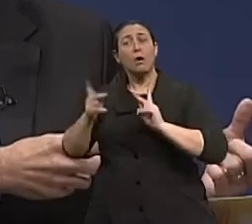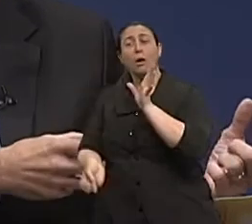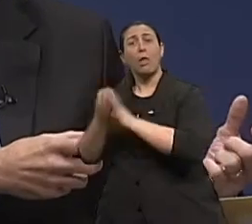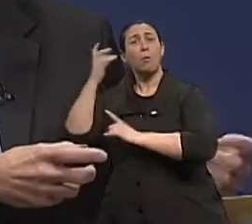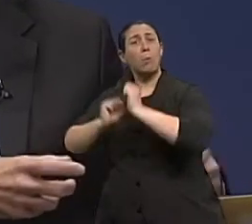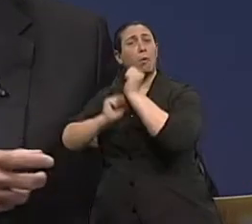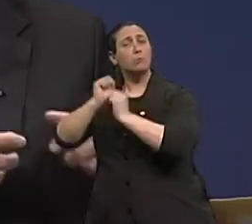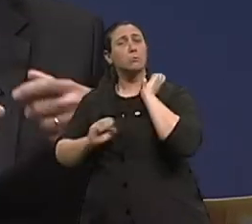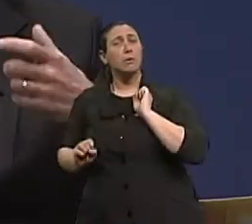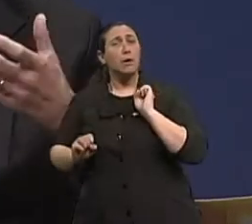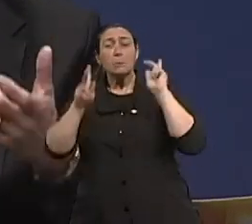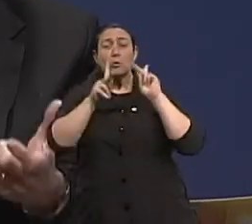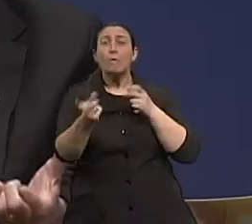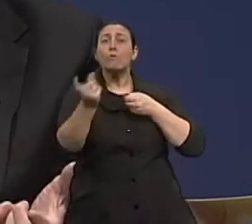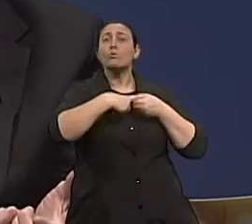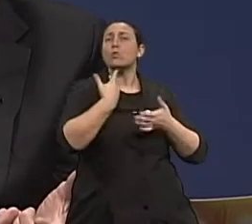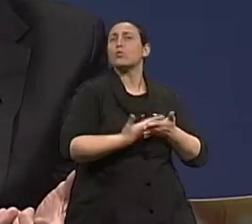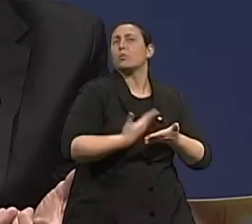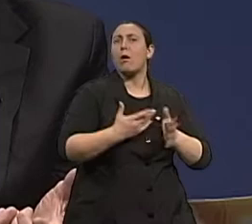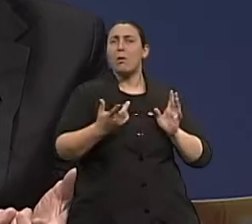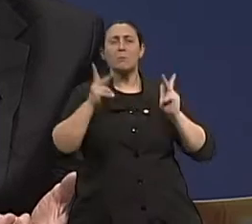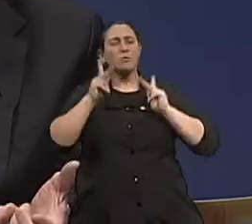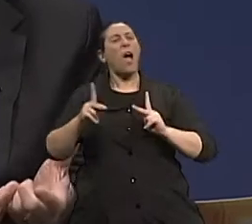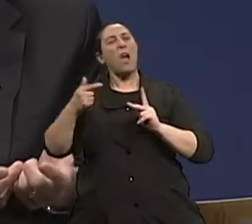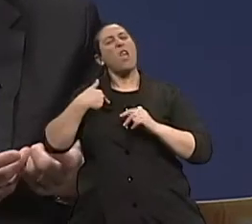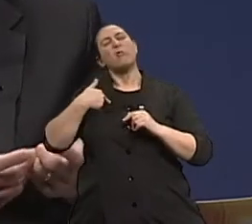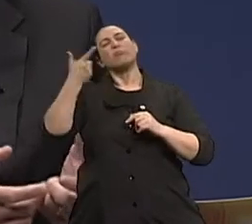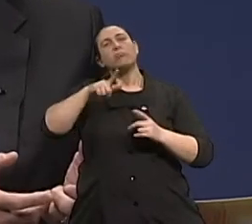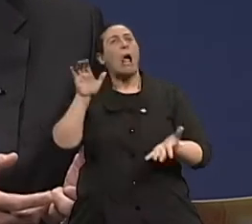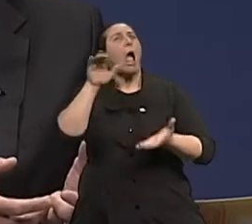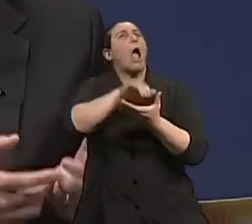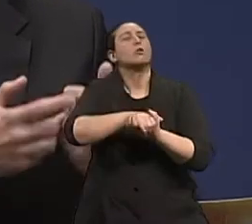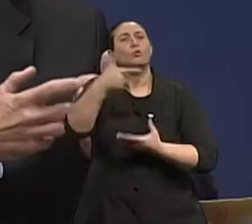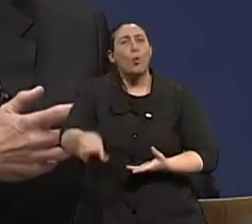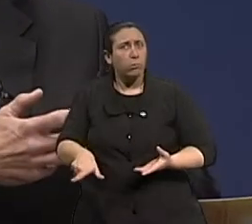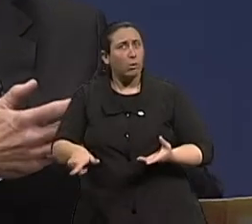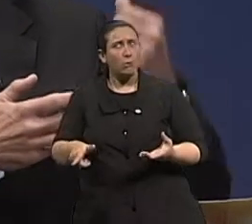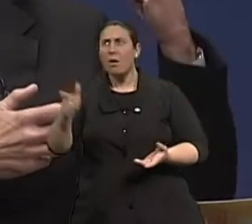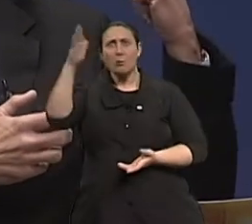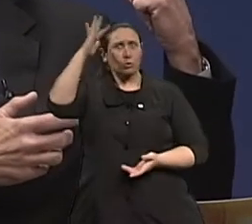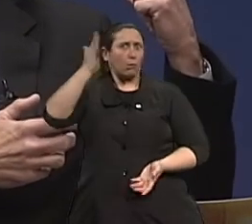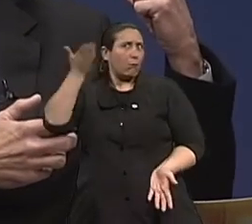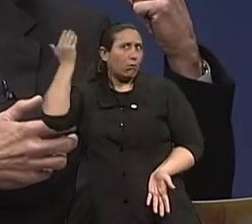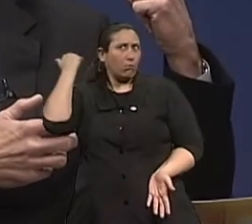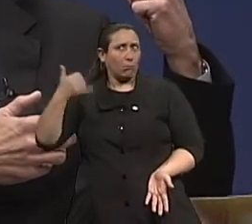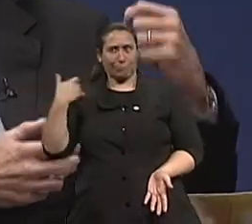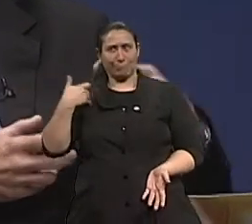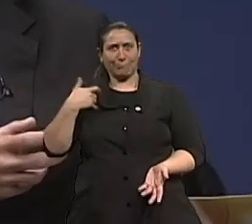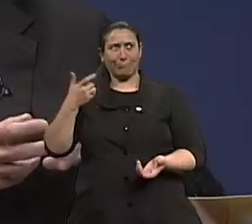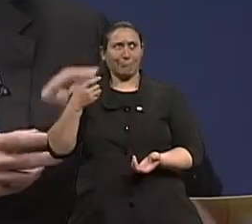a estudar, pessoas refazendo as suas vidas afetivas. Ora, quando é que se imaginou isso do passado, do idoso do passado?